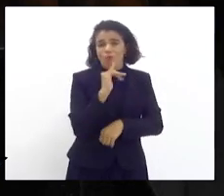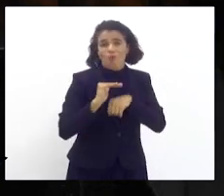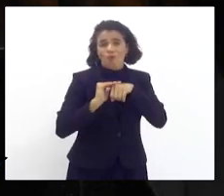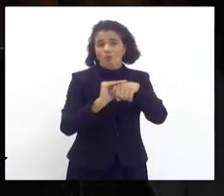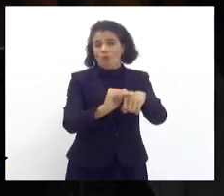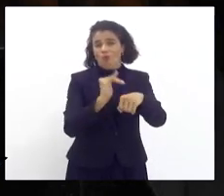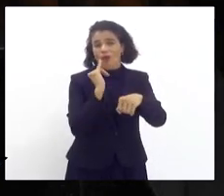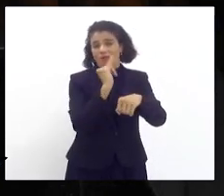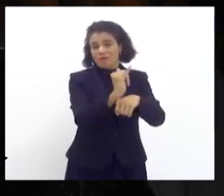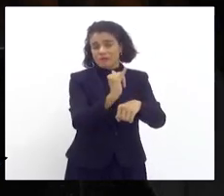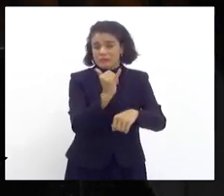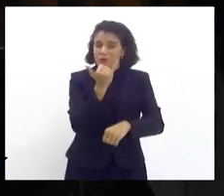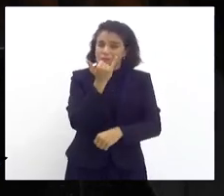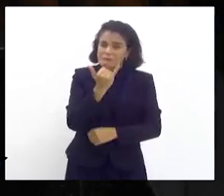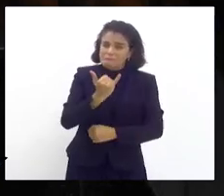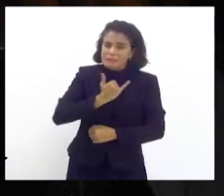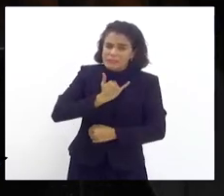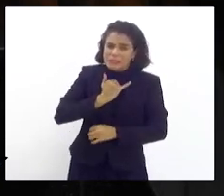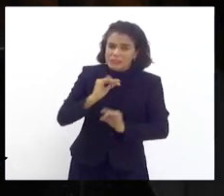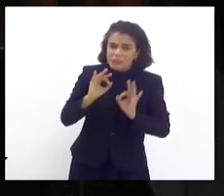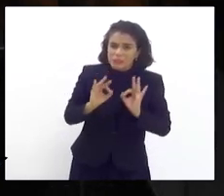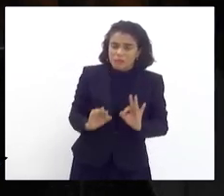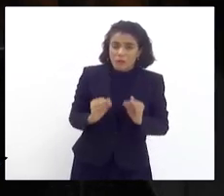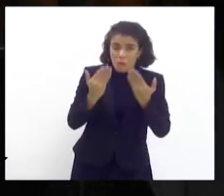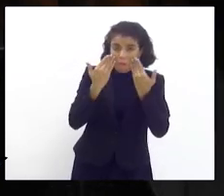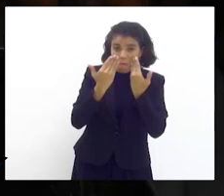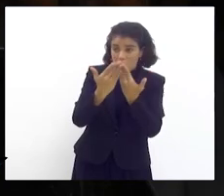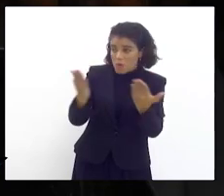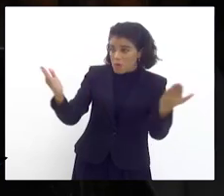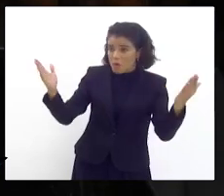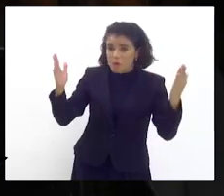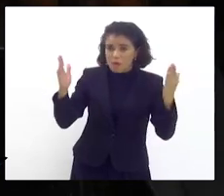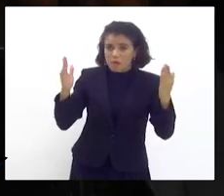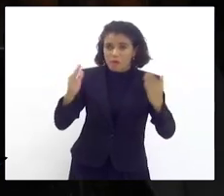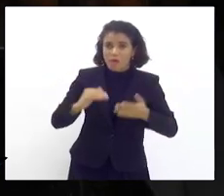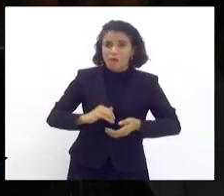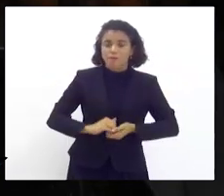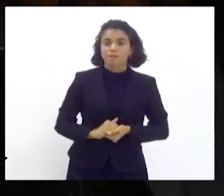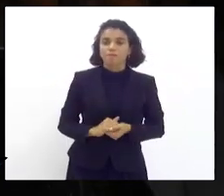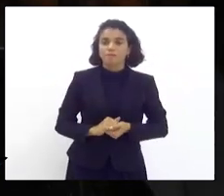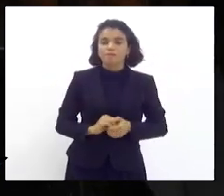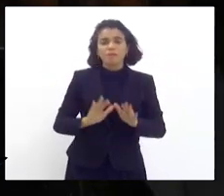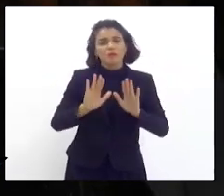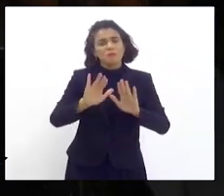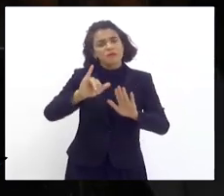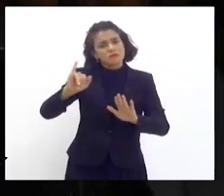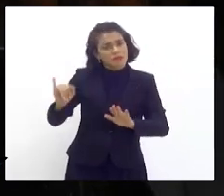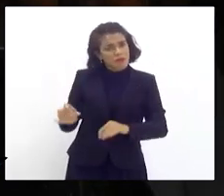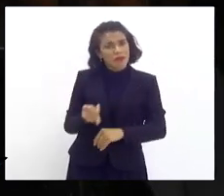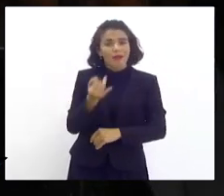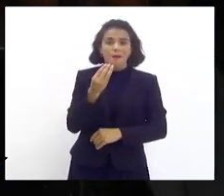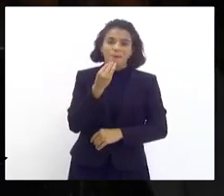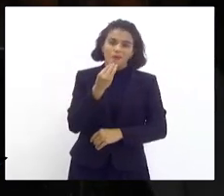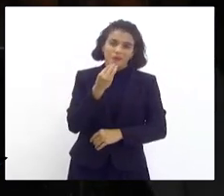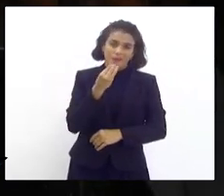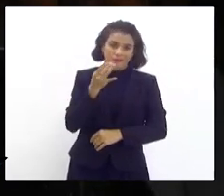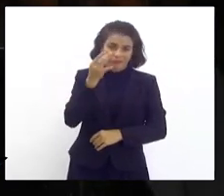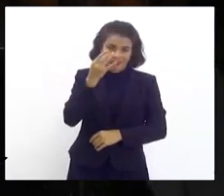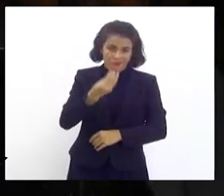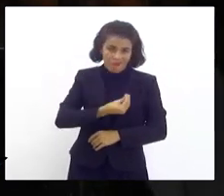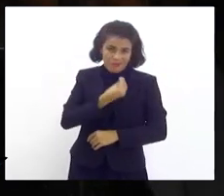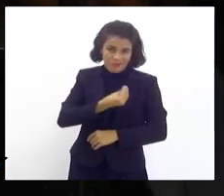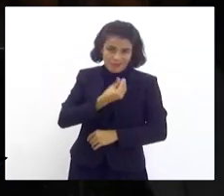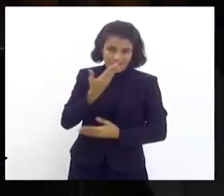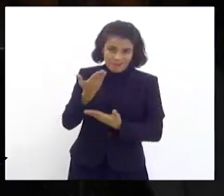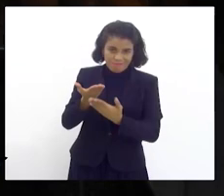Então, estou lhe pedindo desculpas publicamente. Mas, aproveitando a presença da Vossa Excelência e do